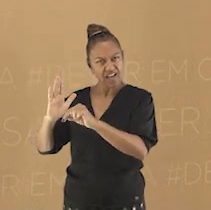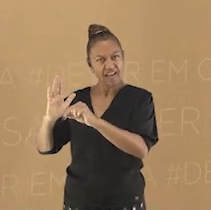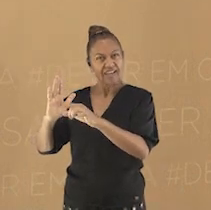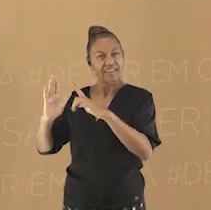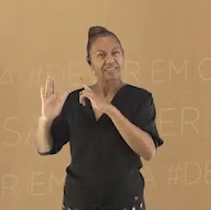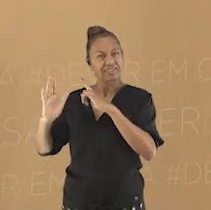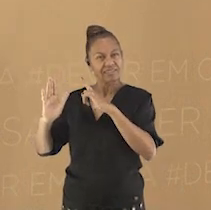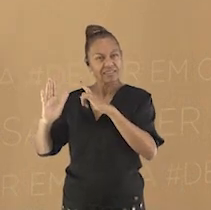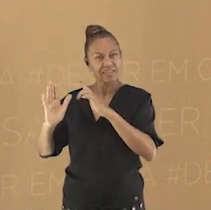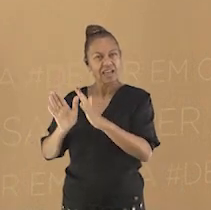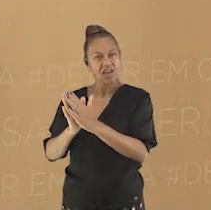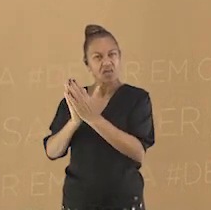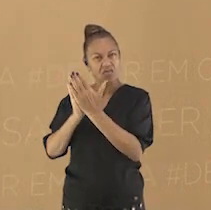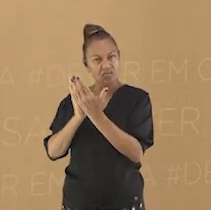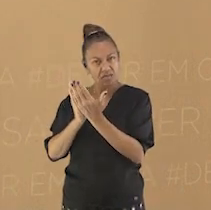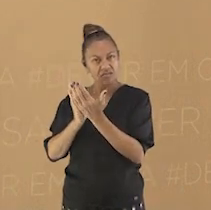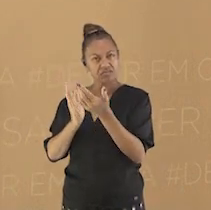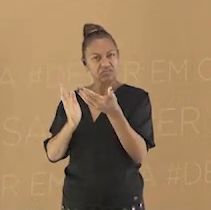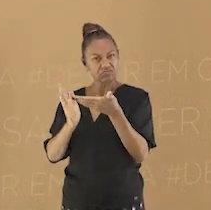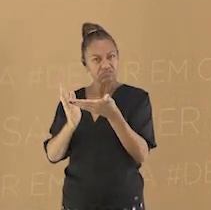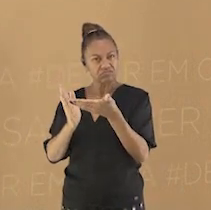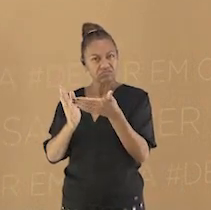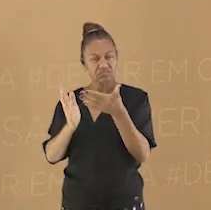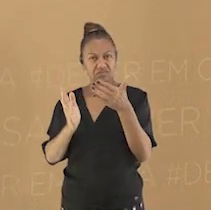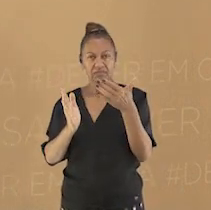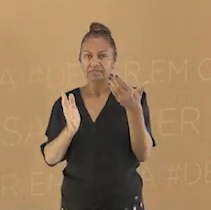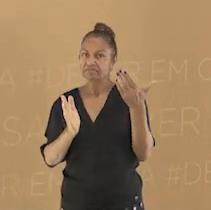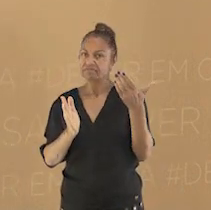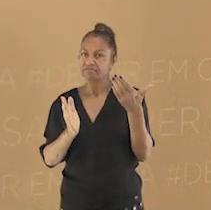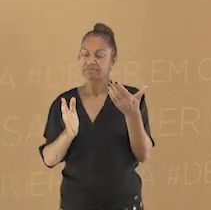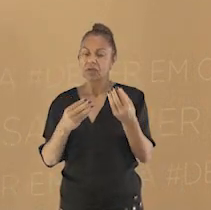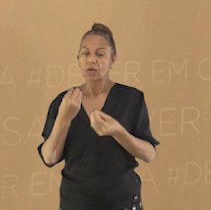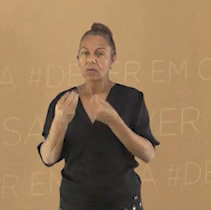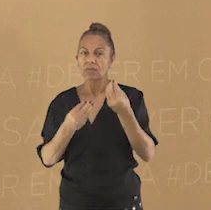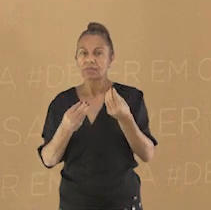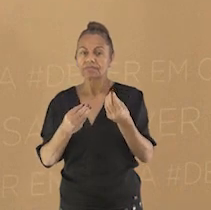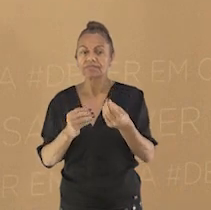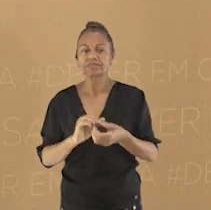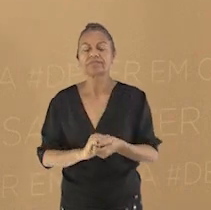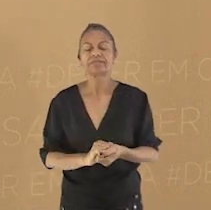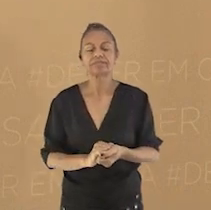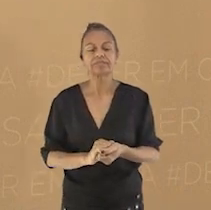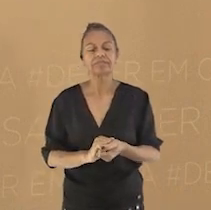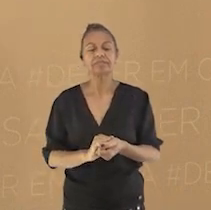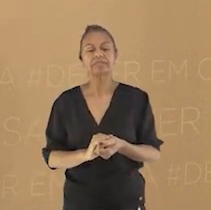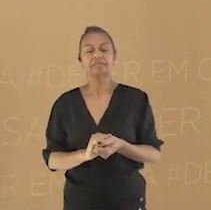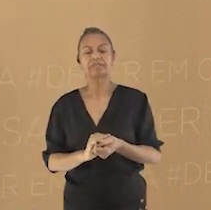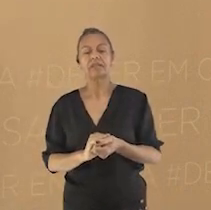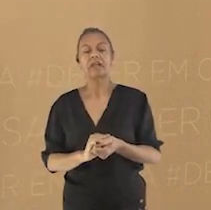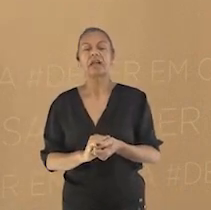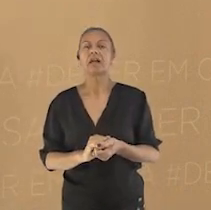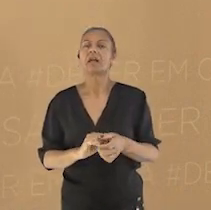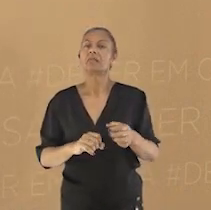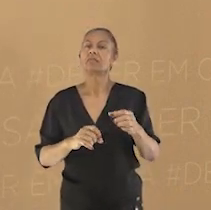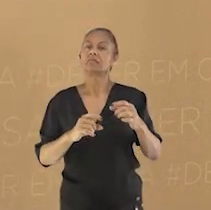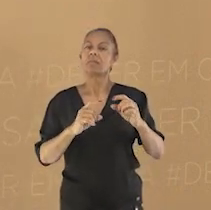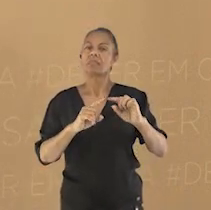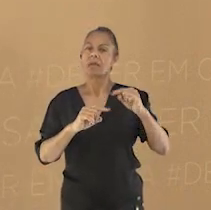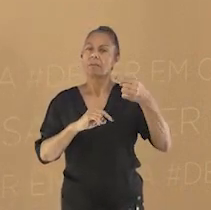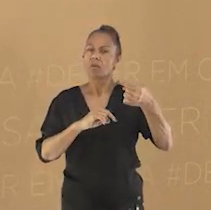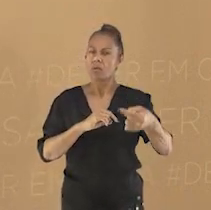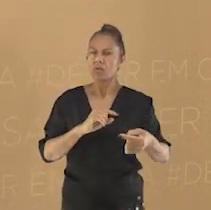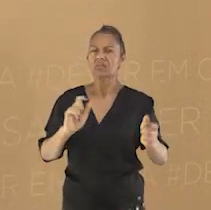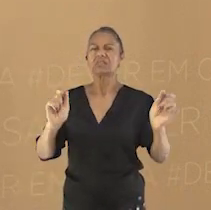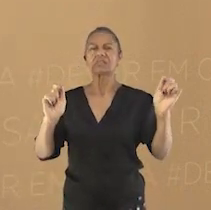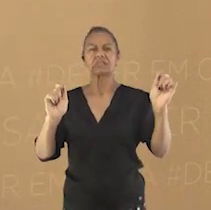pode ser que tenham. Vou dar uma ideia. Momentos depois da aula, você pode conversar com seus familiares sobre esse livro